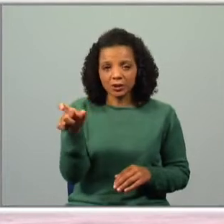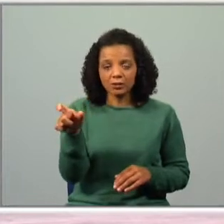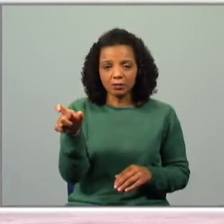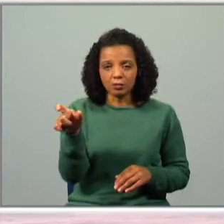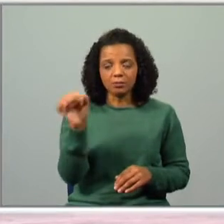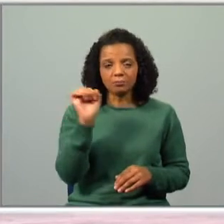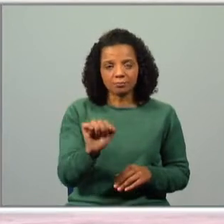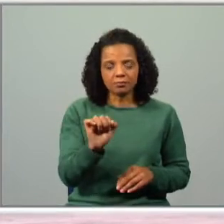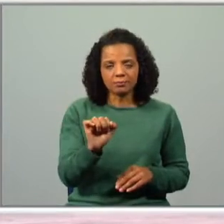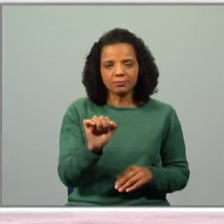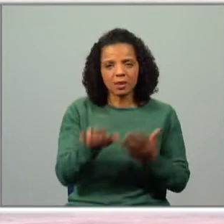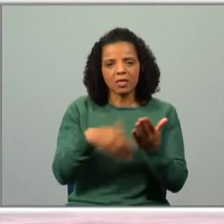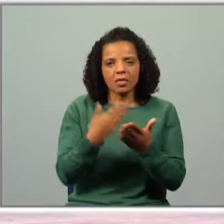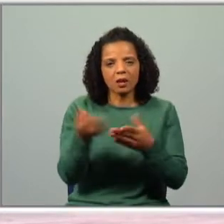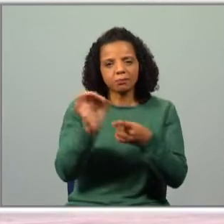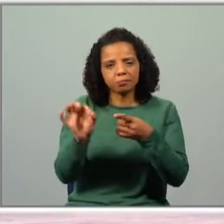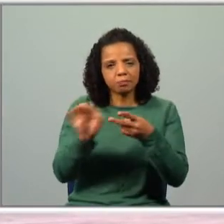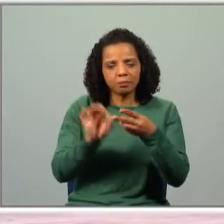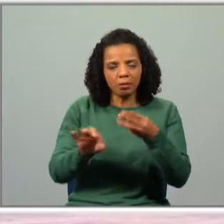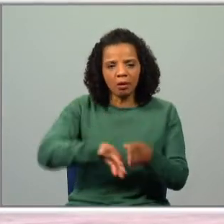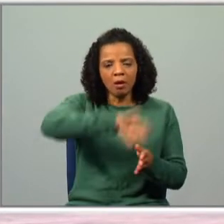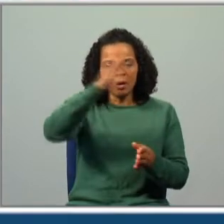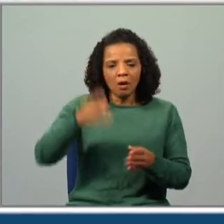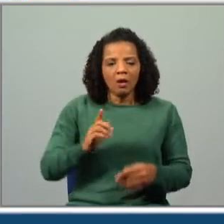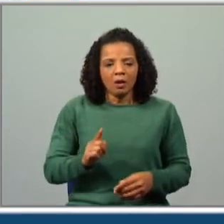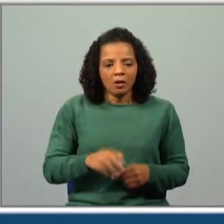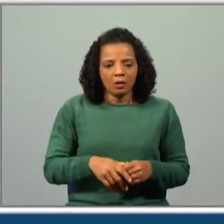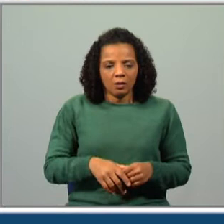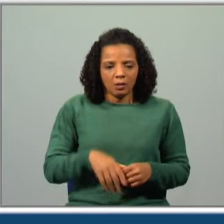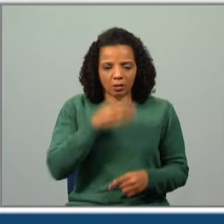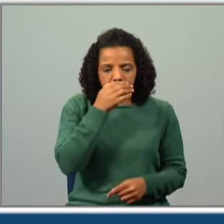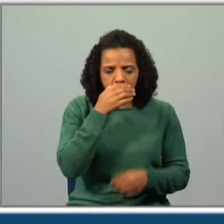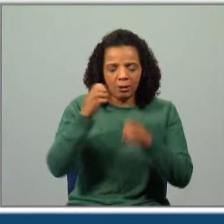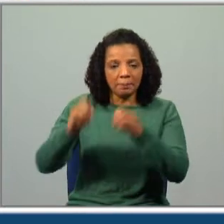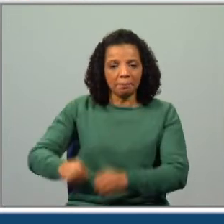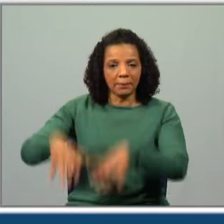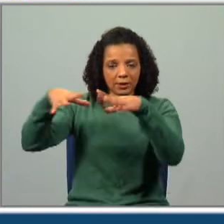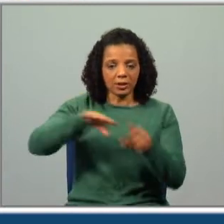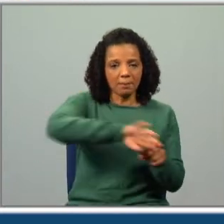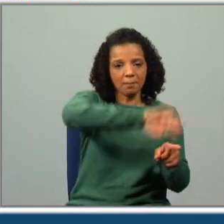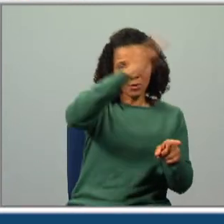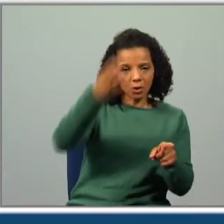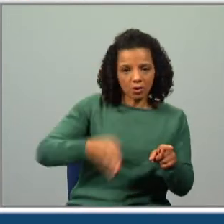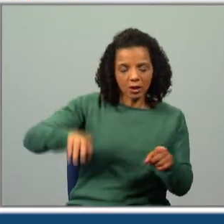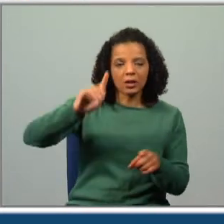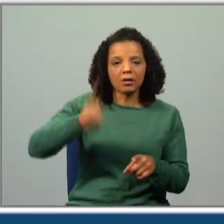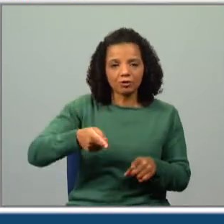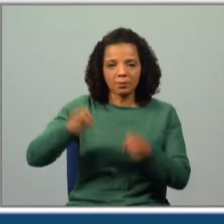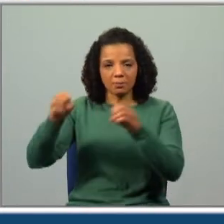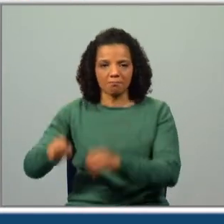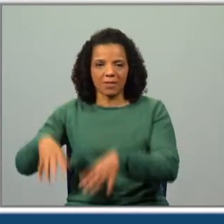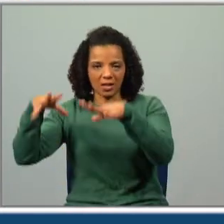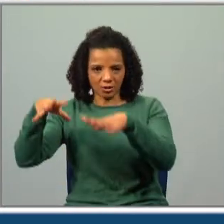nosso texto parecia que a caracterizava? Era mágica. A montanha era mágica.